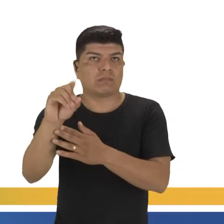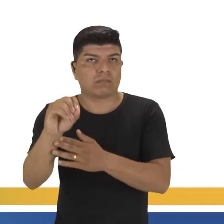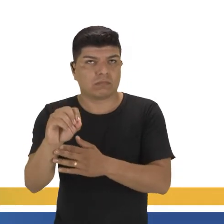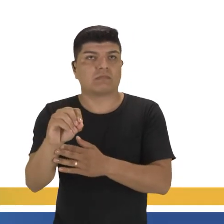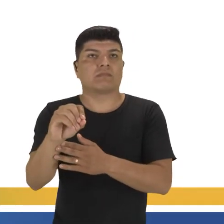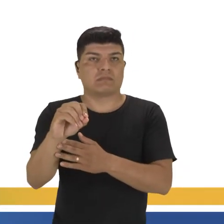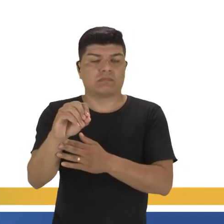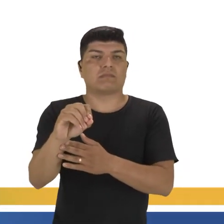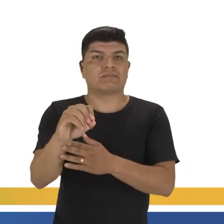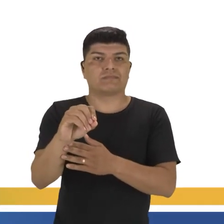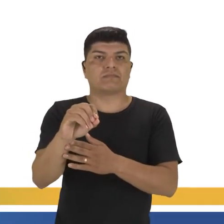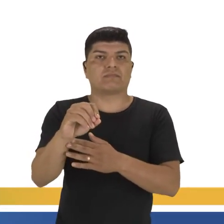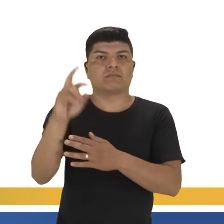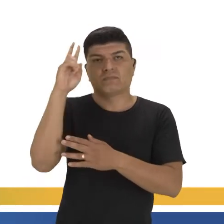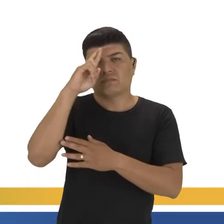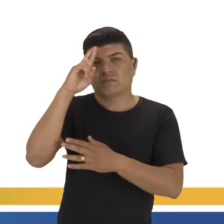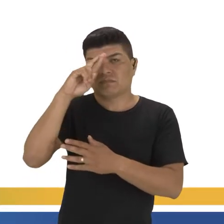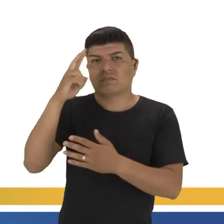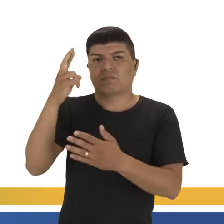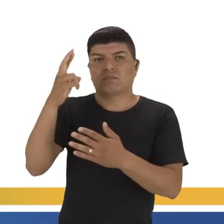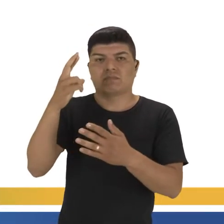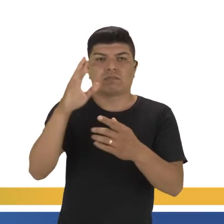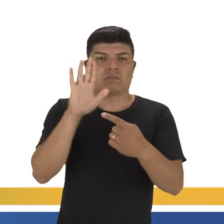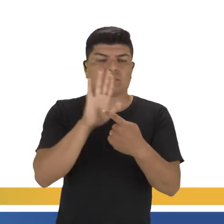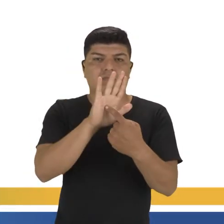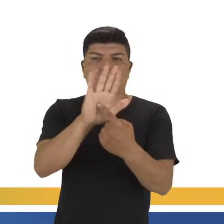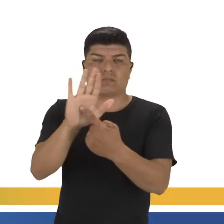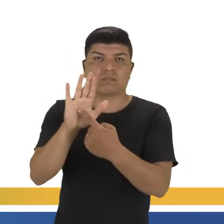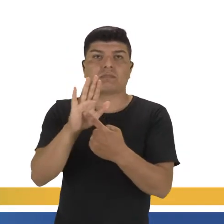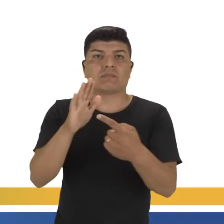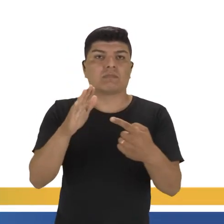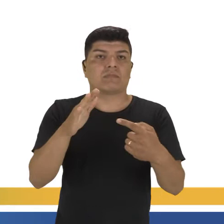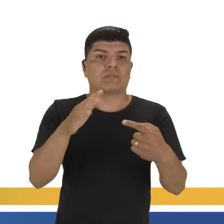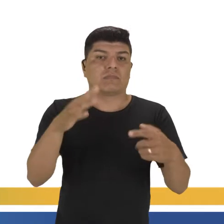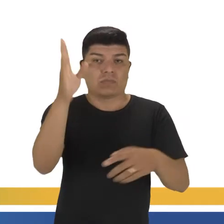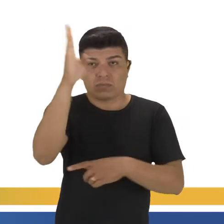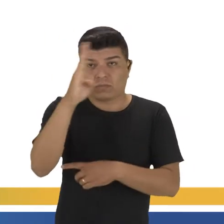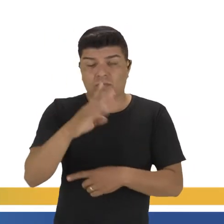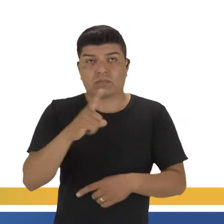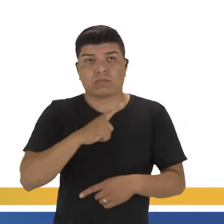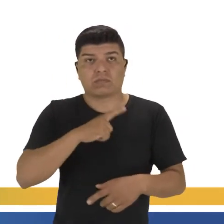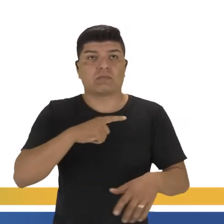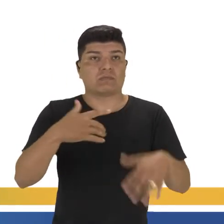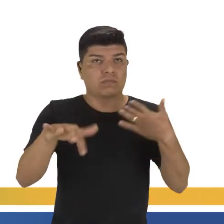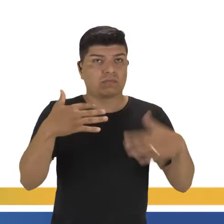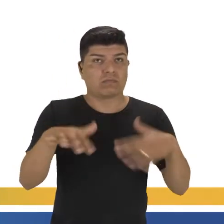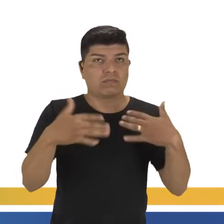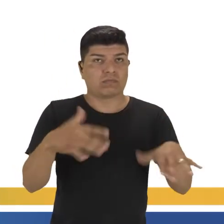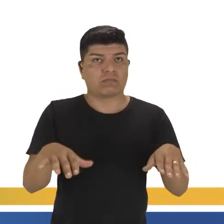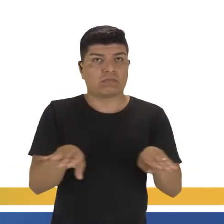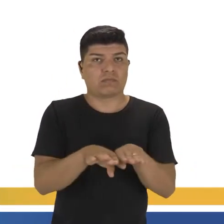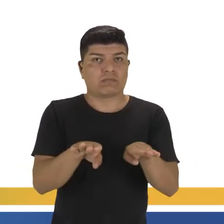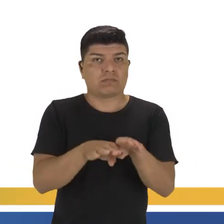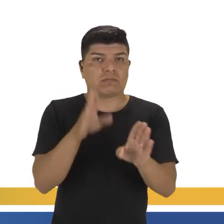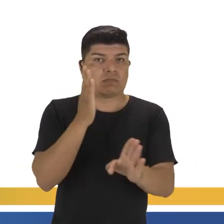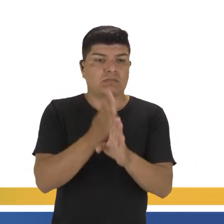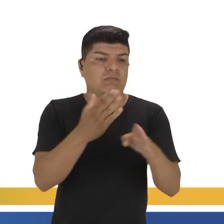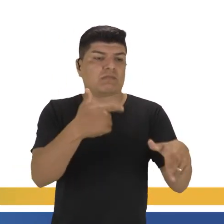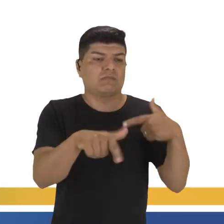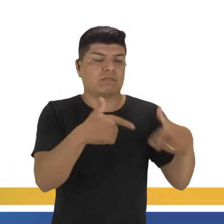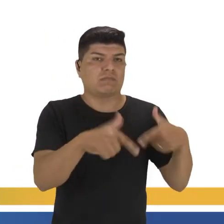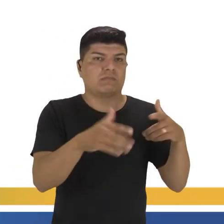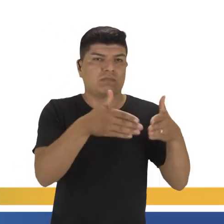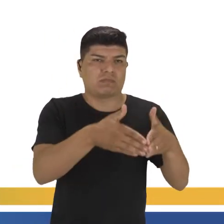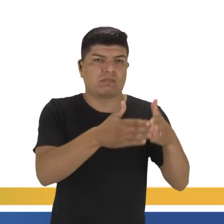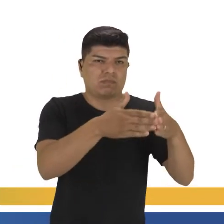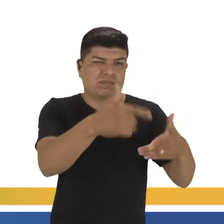Várias vezes na história situamos encuraçados, né? No Brasil também tivemos um movimento de encuraçados, por conta das condições de trabalho nesses